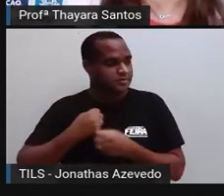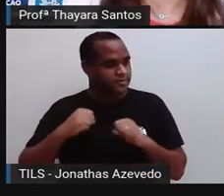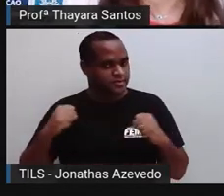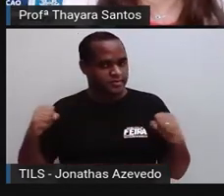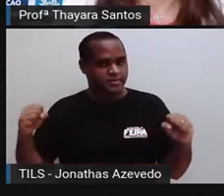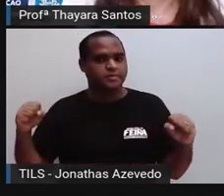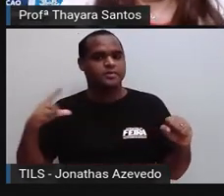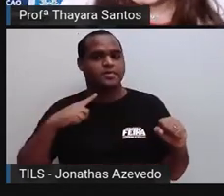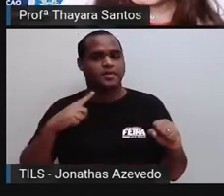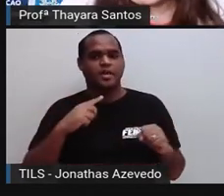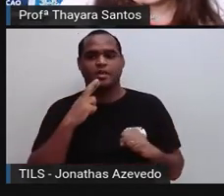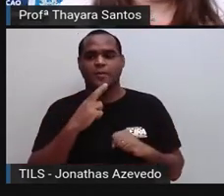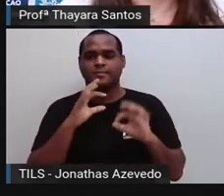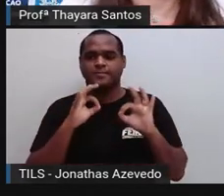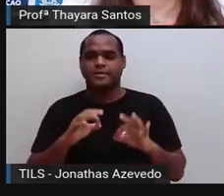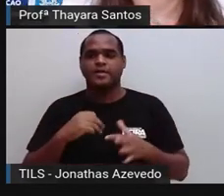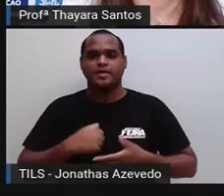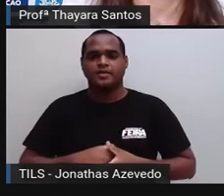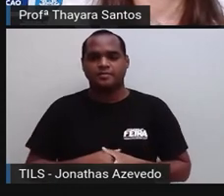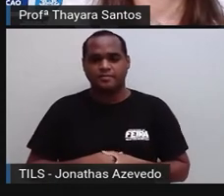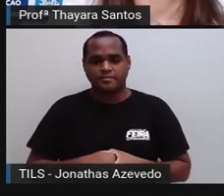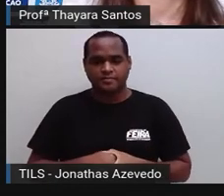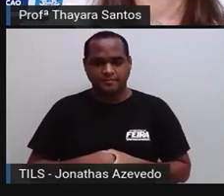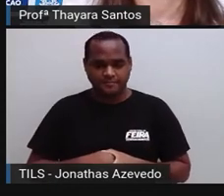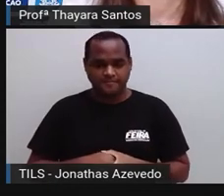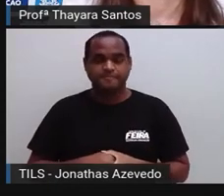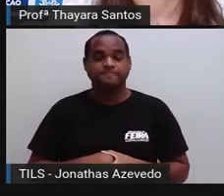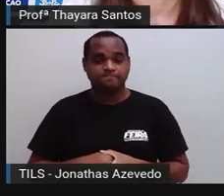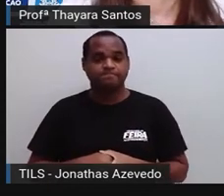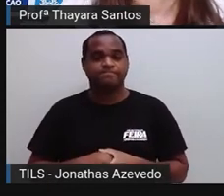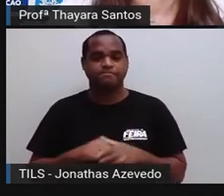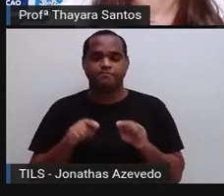resposta ao estresse, na verdade, além de outros hormônios também.